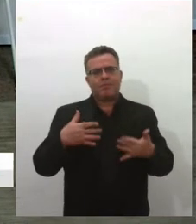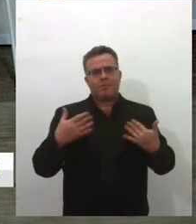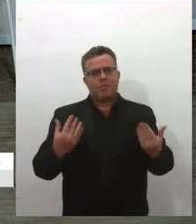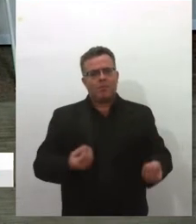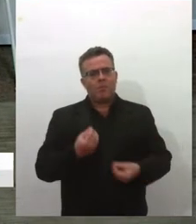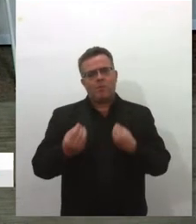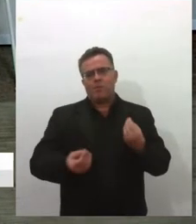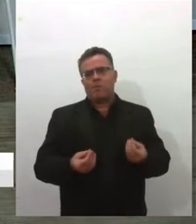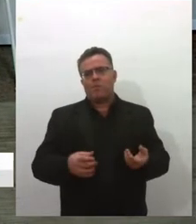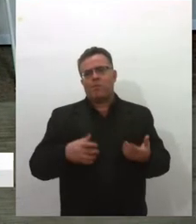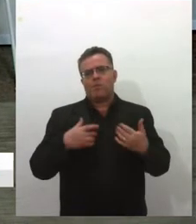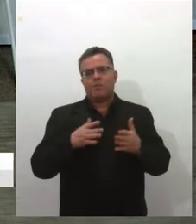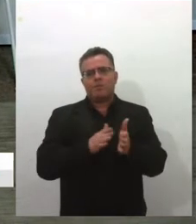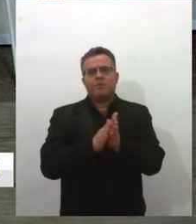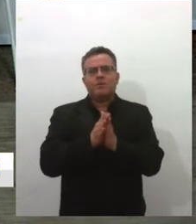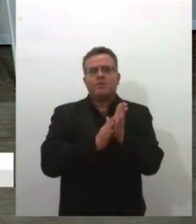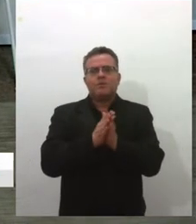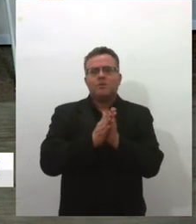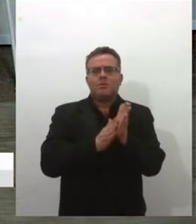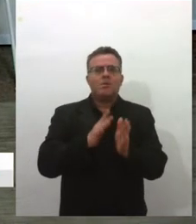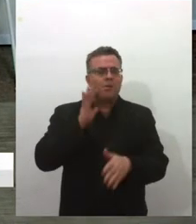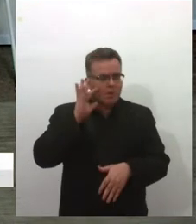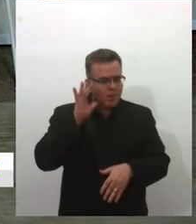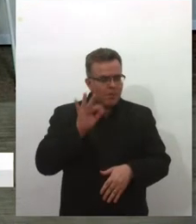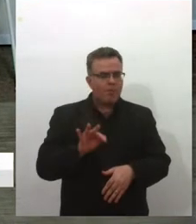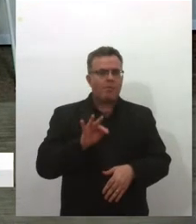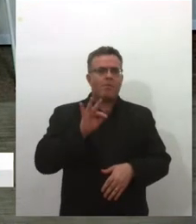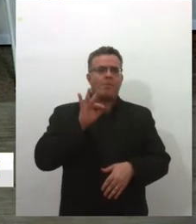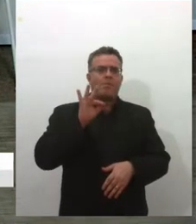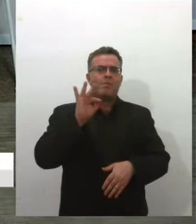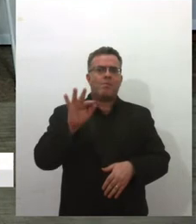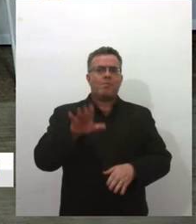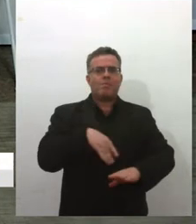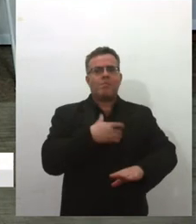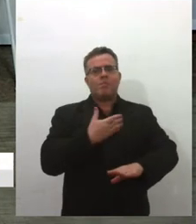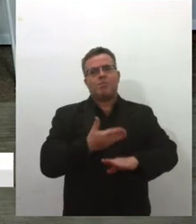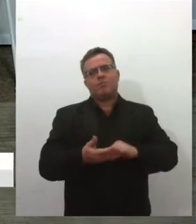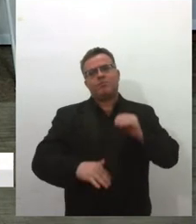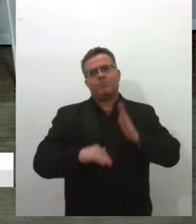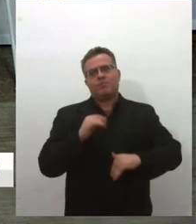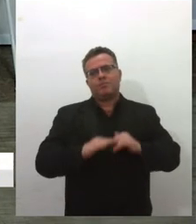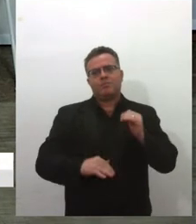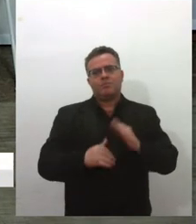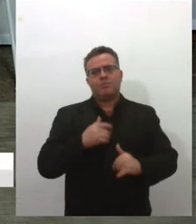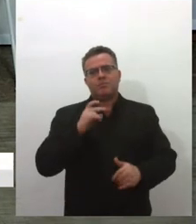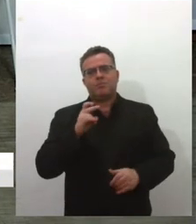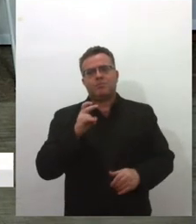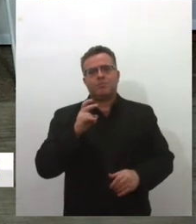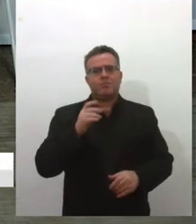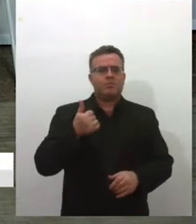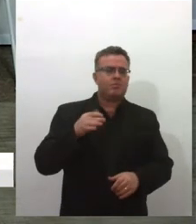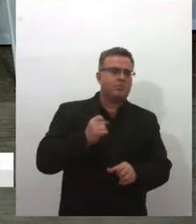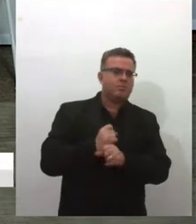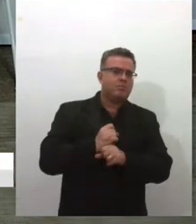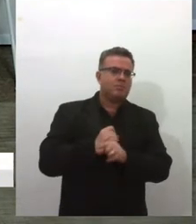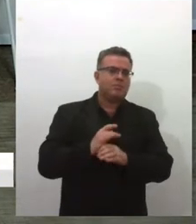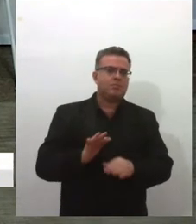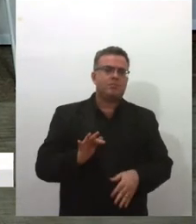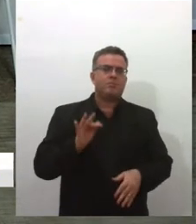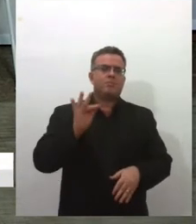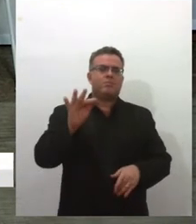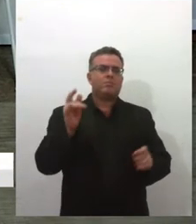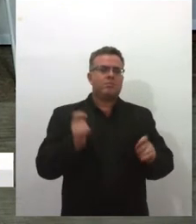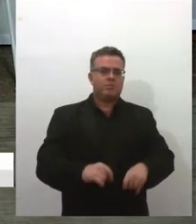vocês almejam, como é que vocês pensam aí a carreira de vocês daqui a cinco, dez anos, partindo do que a gente está falando aqui